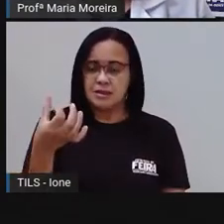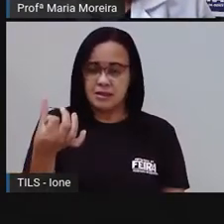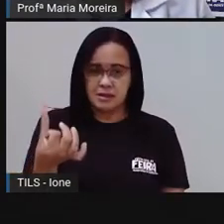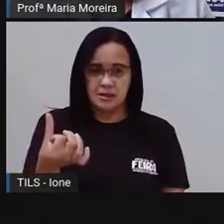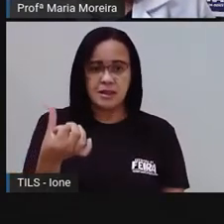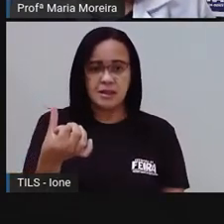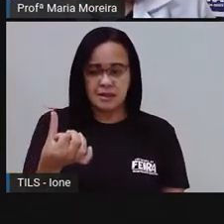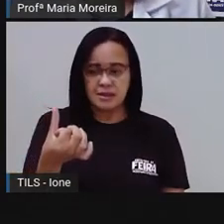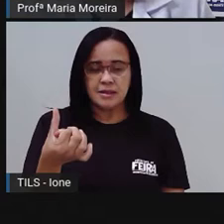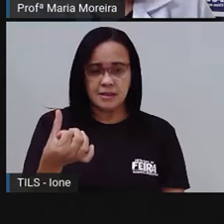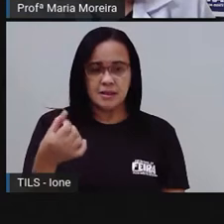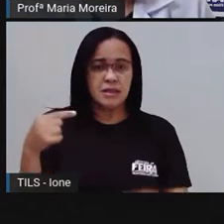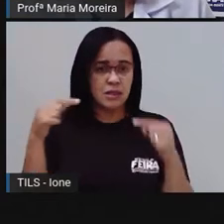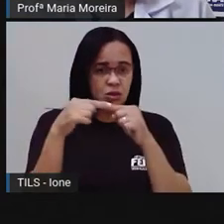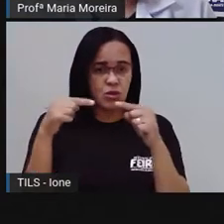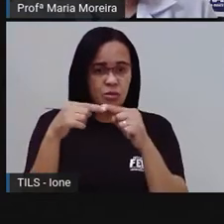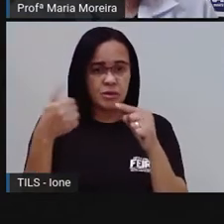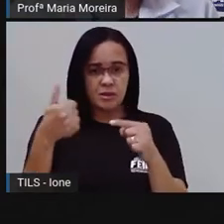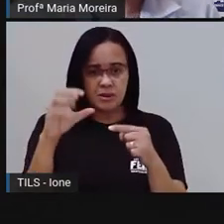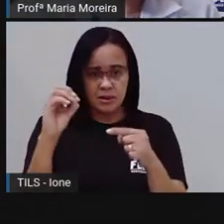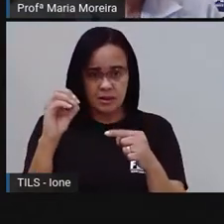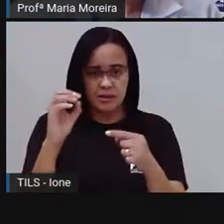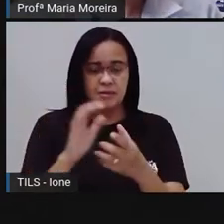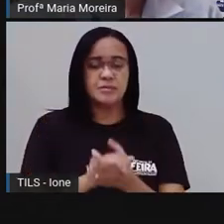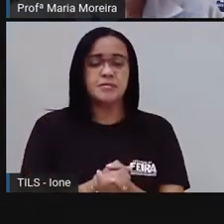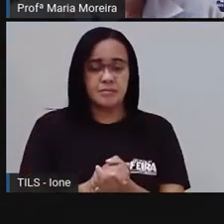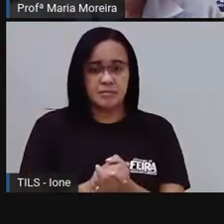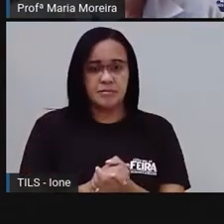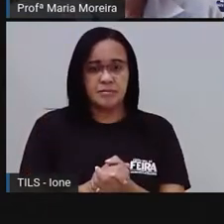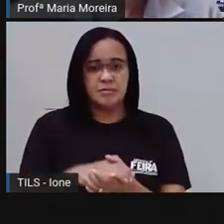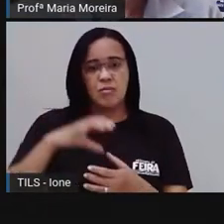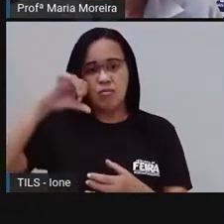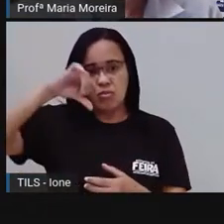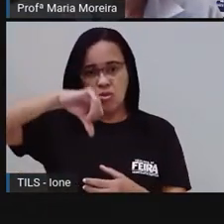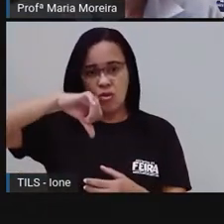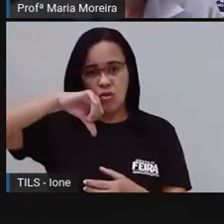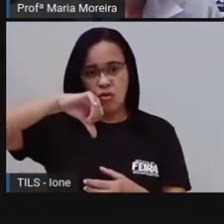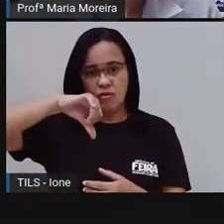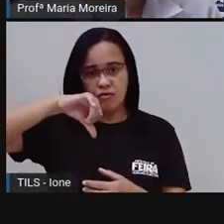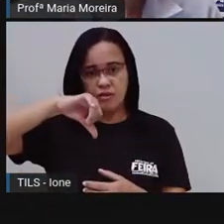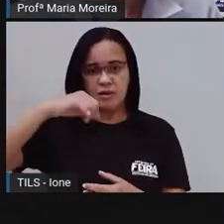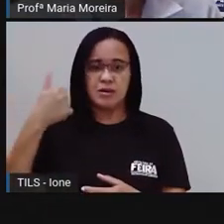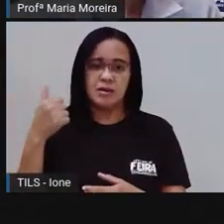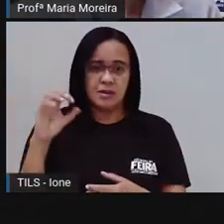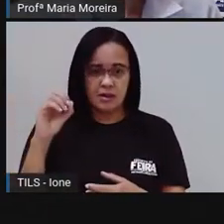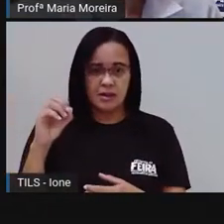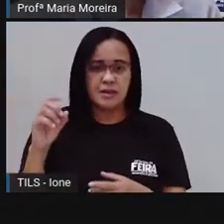dezena e o 9 aqui tá na posição de dezena. Então eu vou somar aqui, ó,